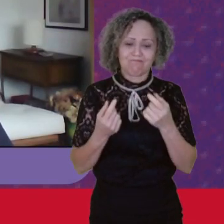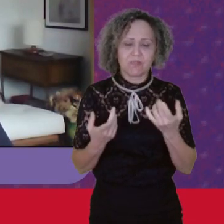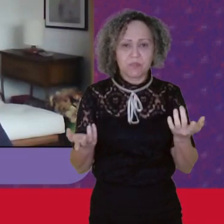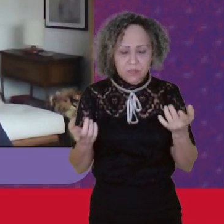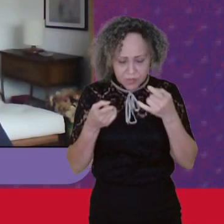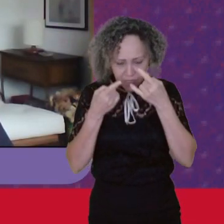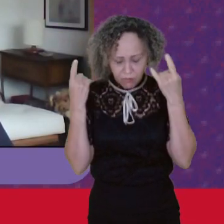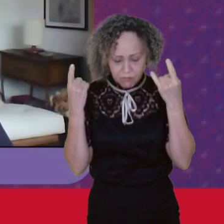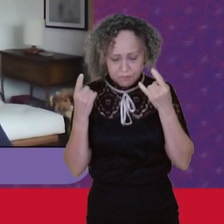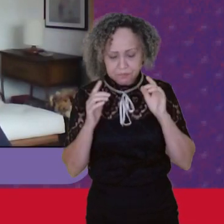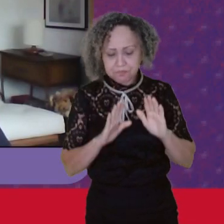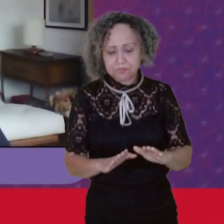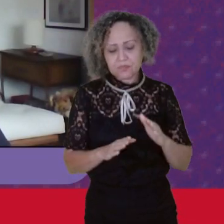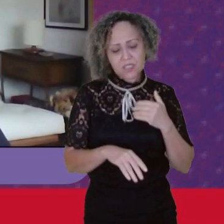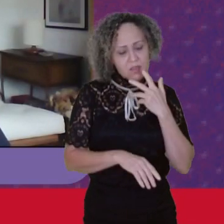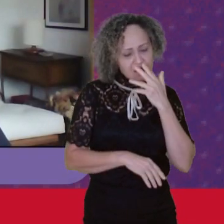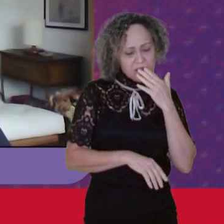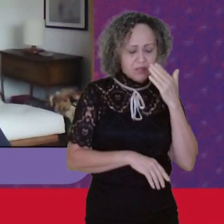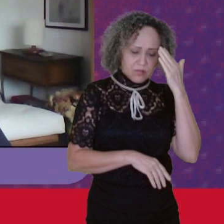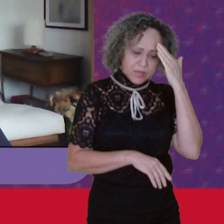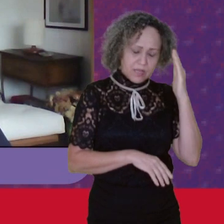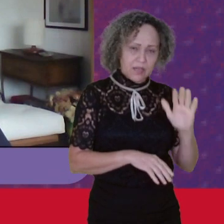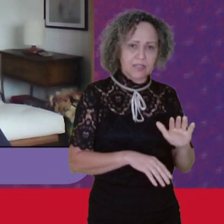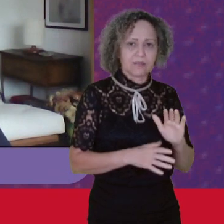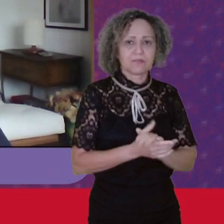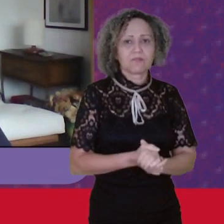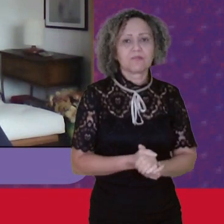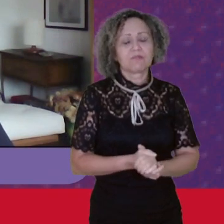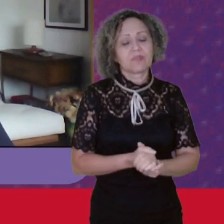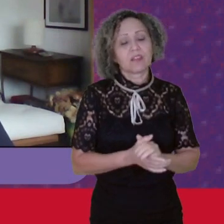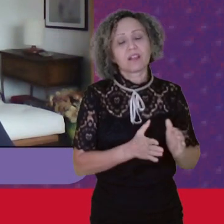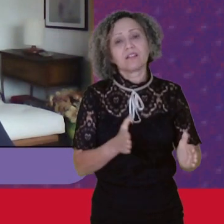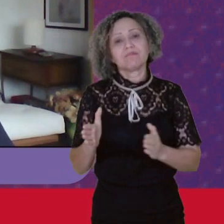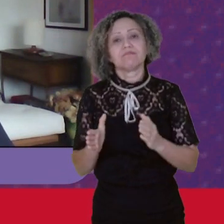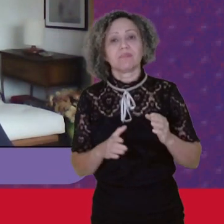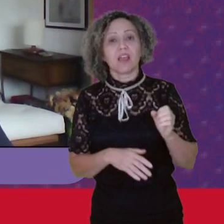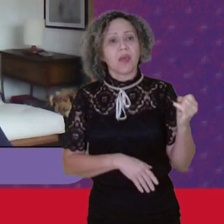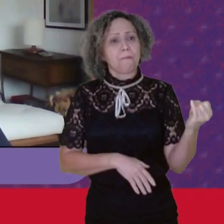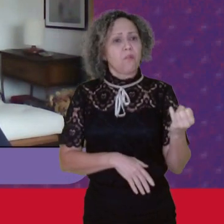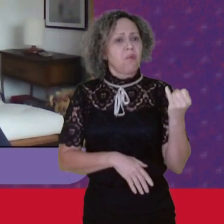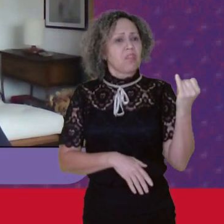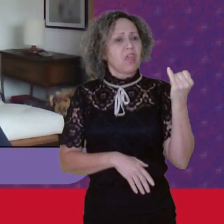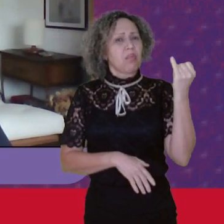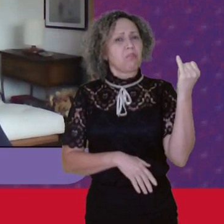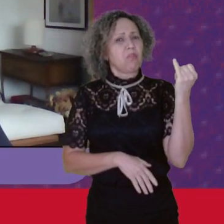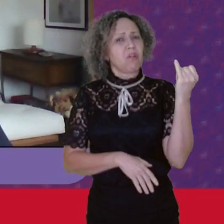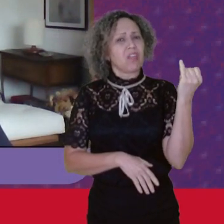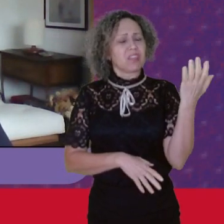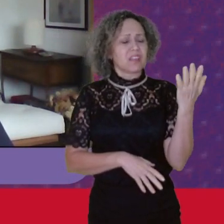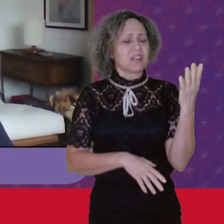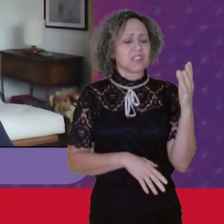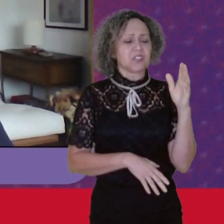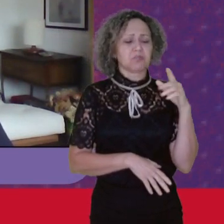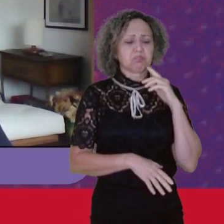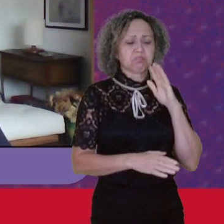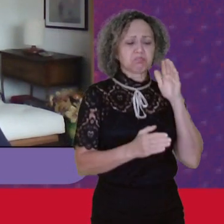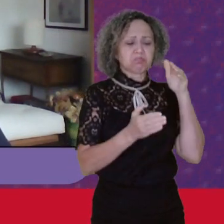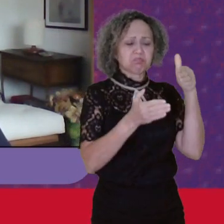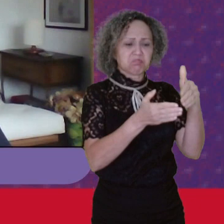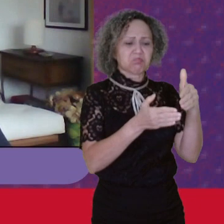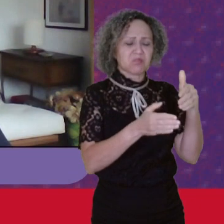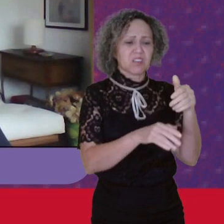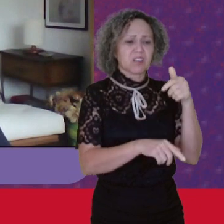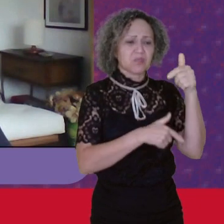Obrigada Questões muito Importantes Você levantou Lucinéia Sobre a especificidade Do trabalho No